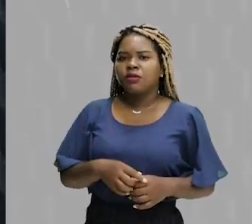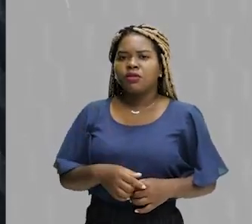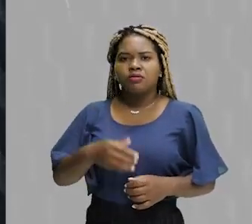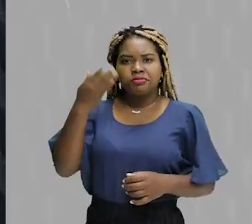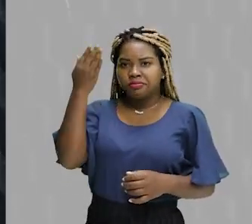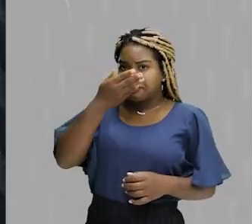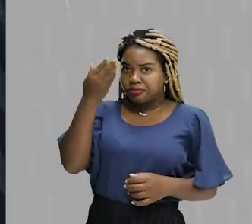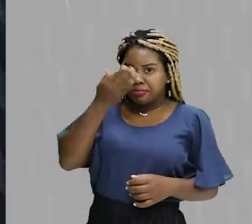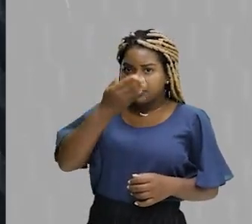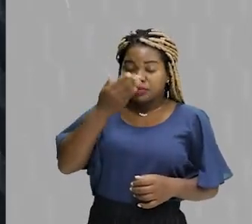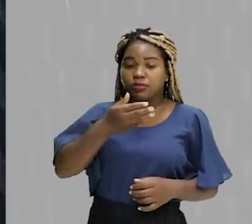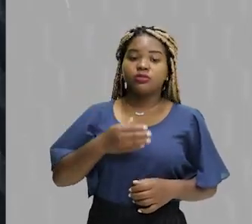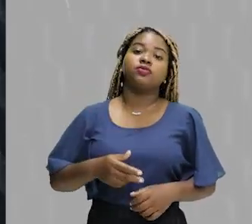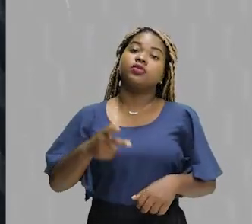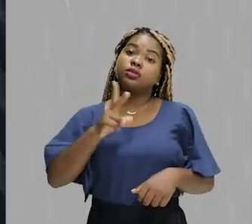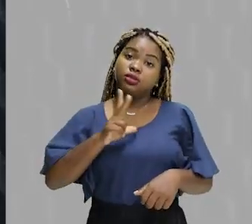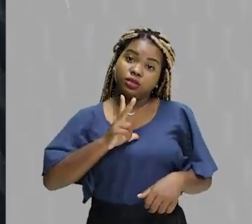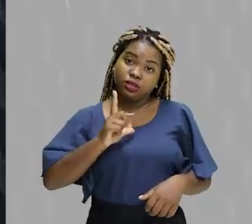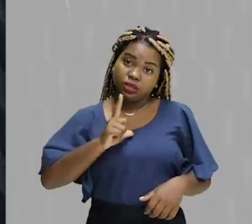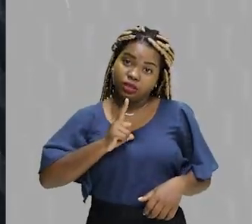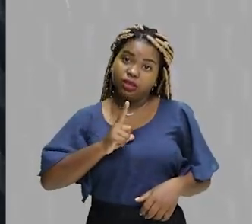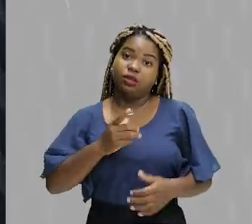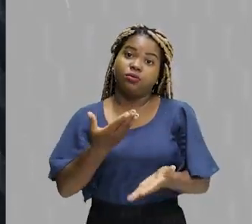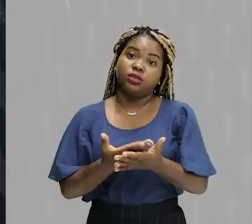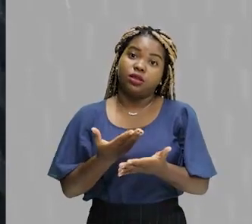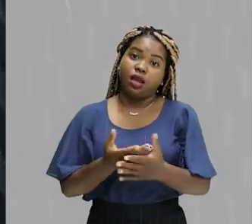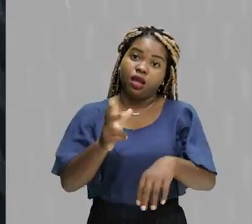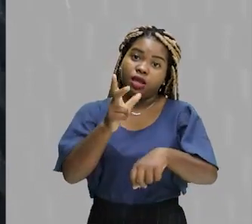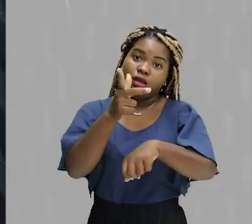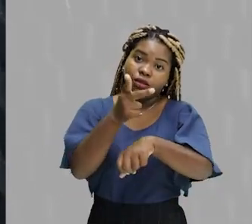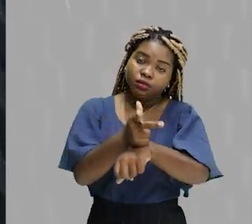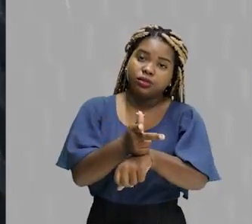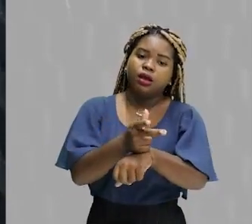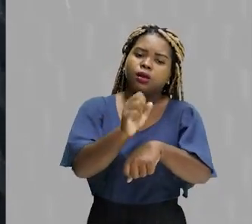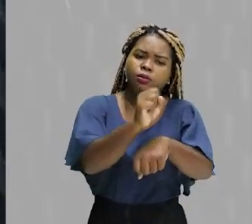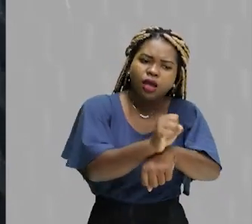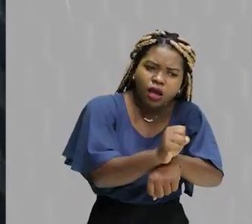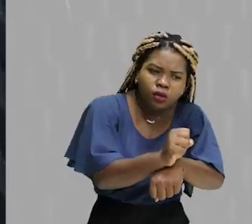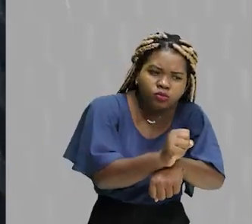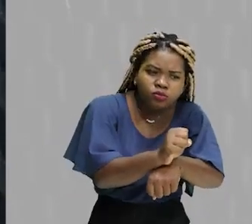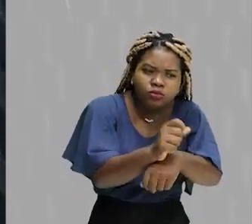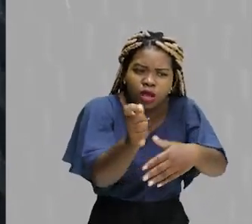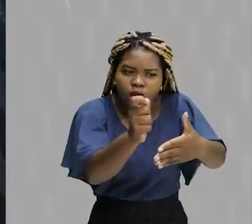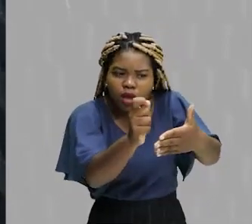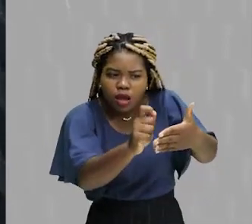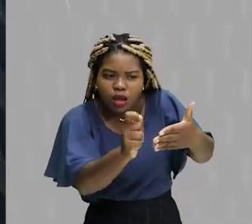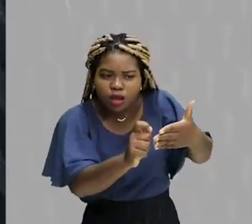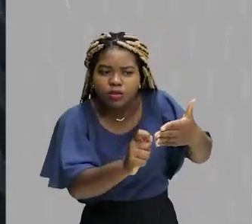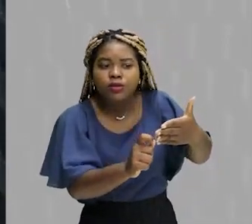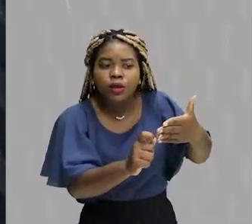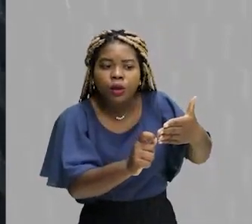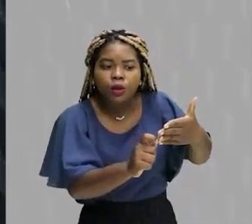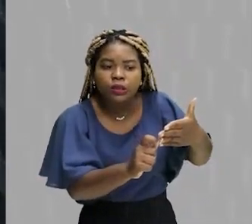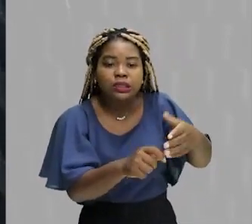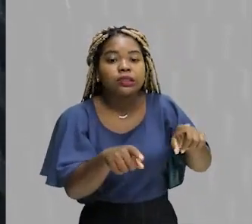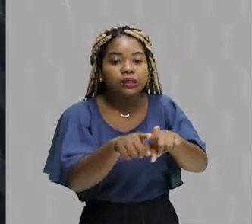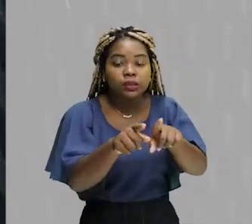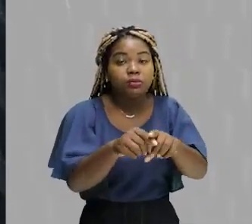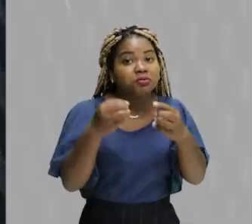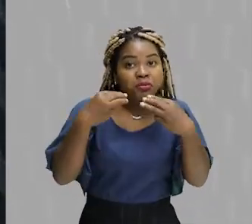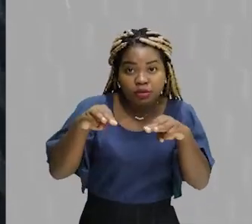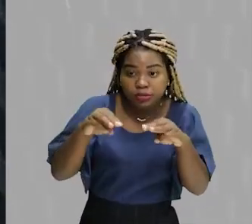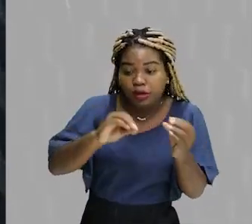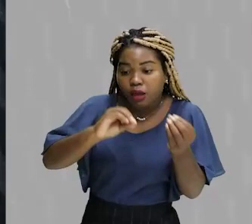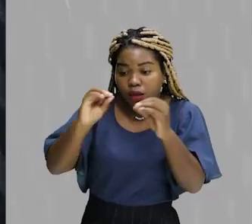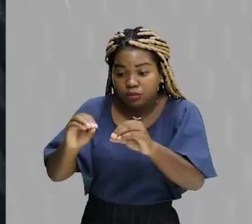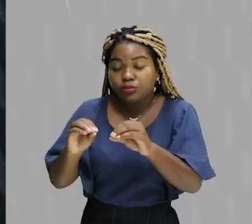olhadinha, vê de novo as aulas, pausa, escreve, anota, mande sua pergunta, não tem problema